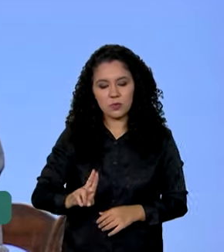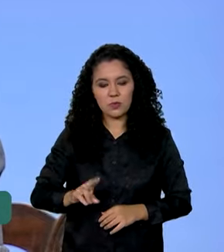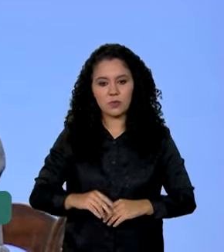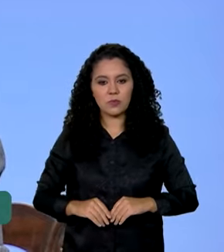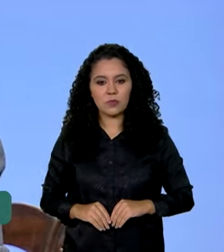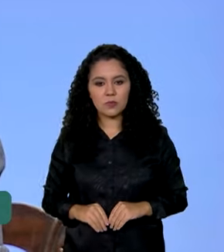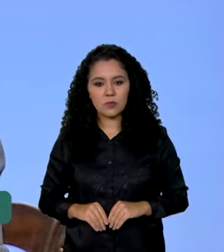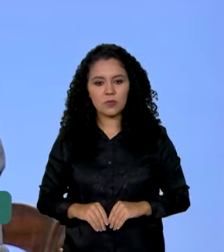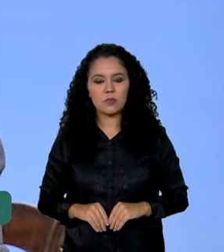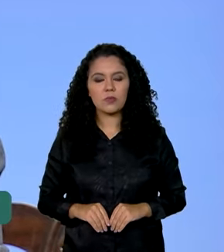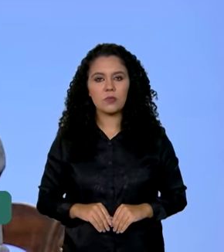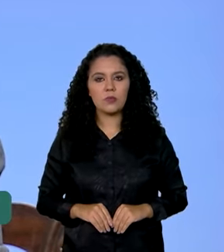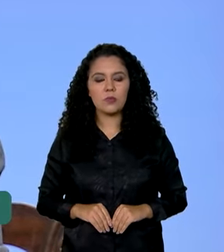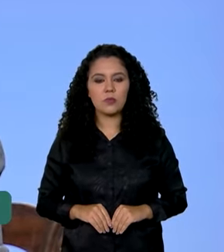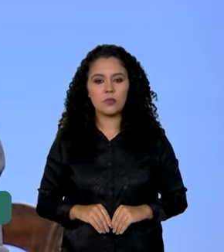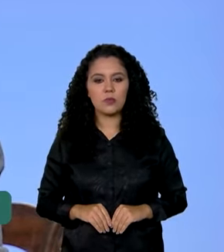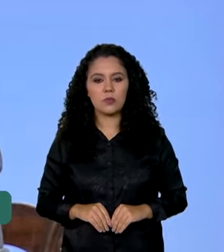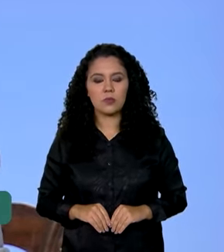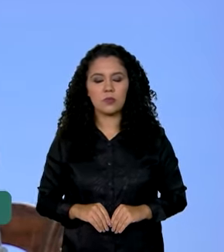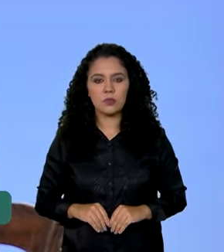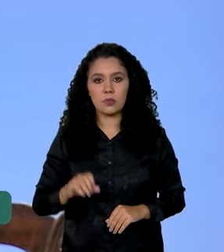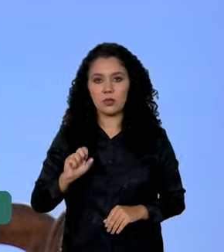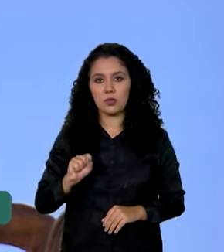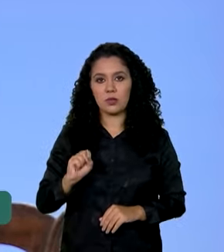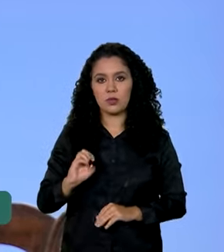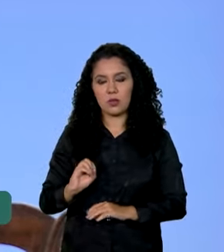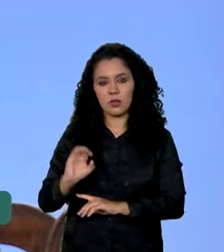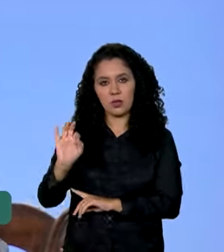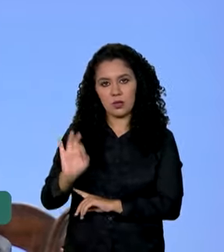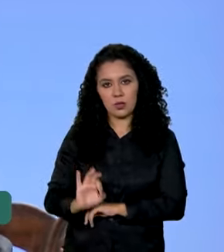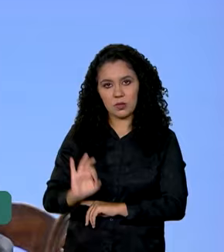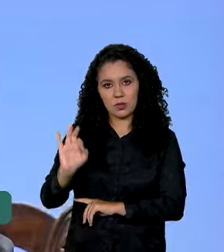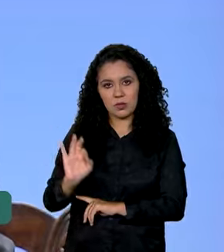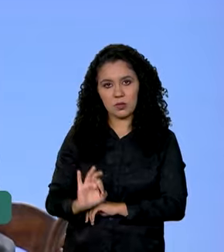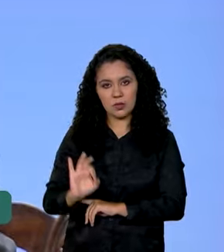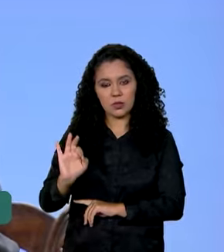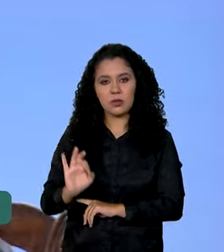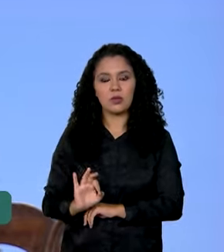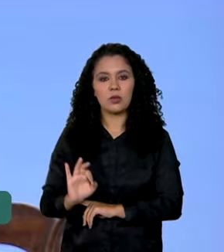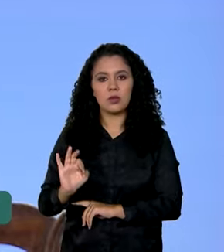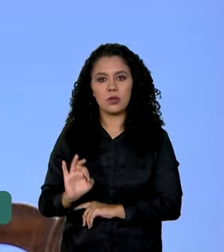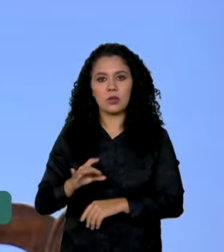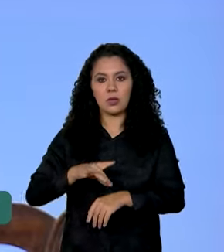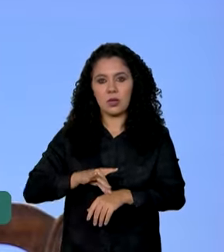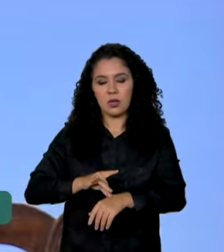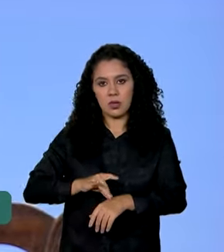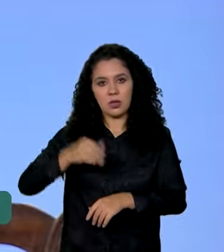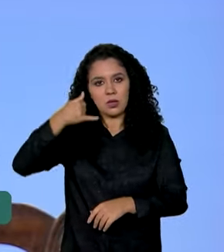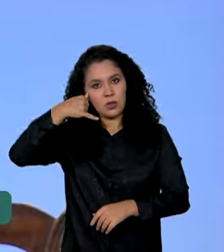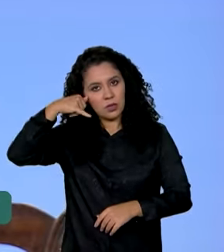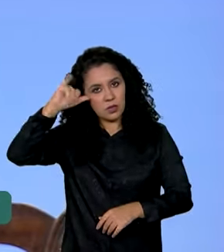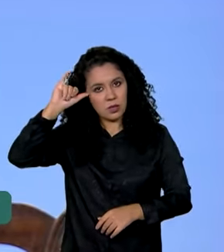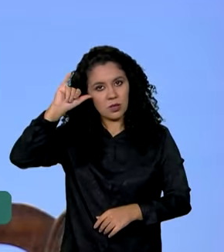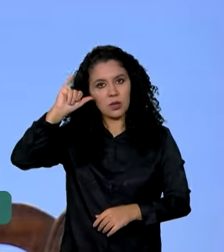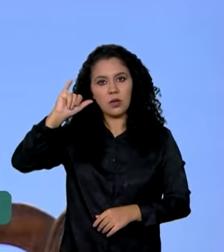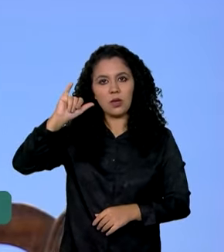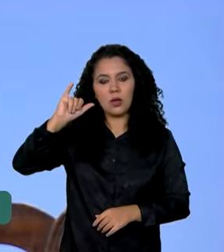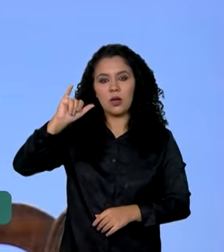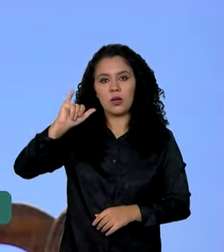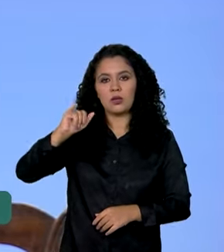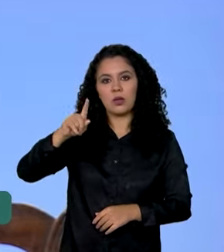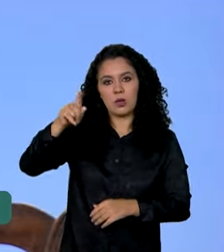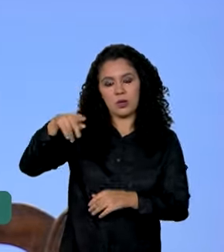E 80% da carne bovina importada pelo Japão